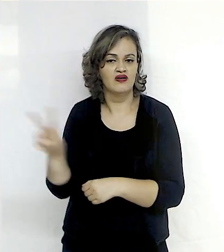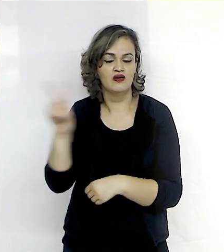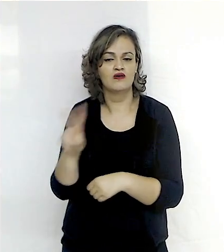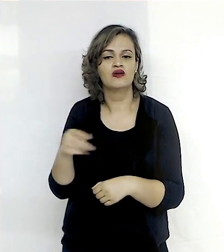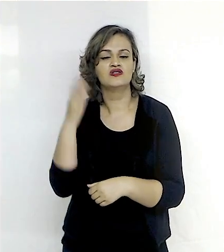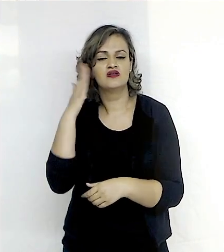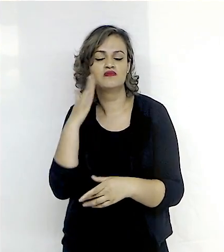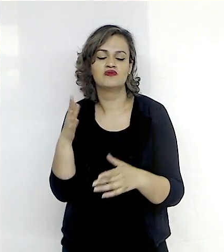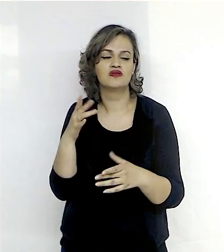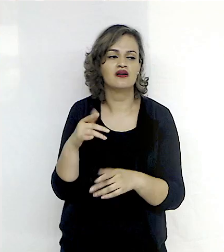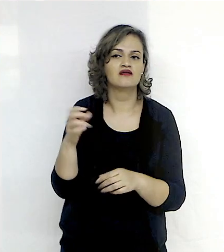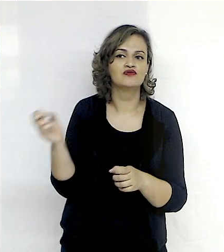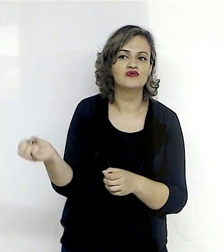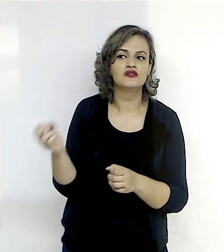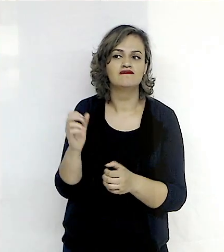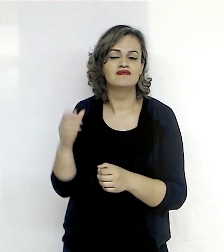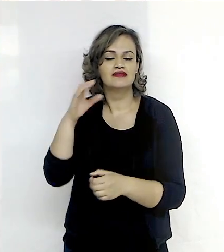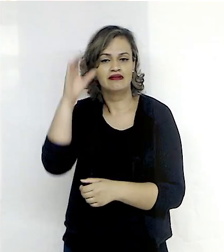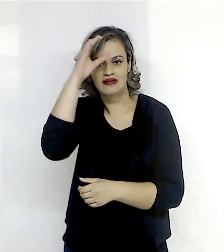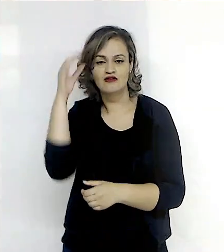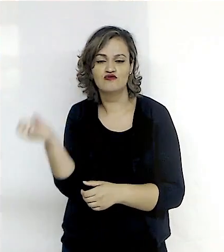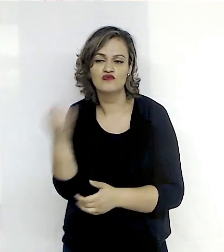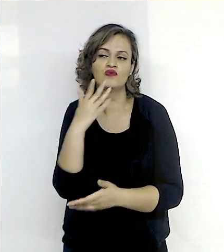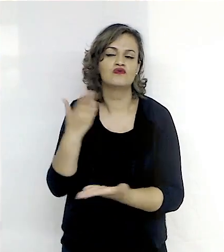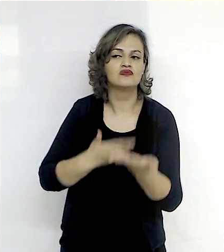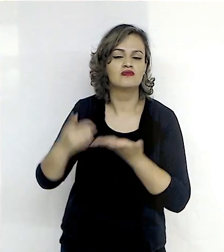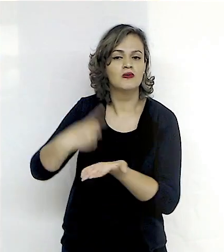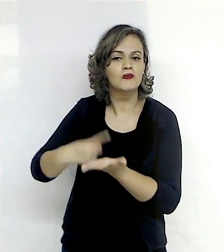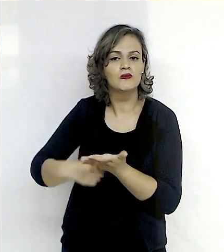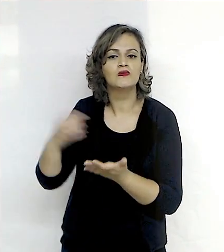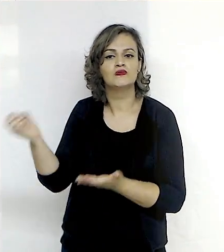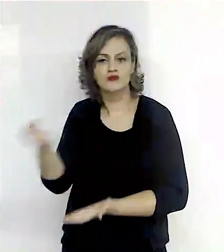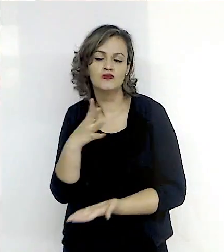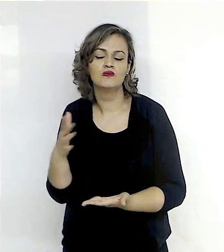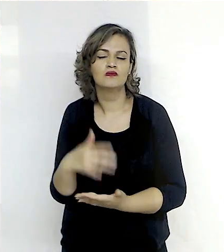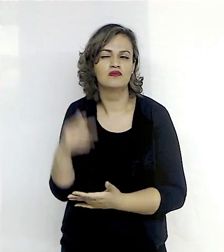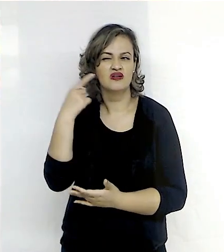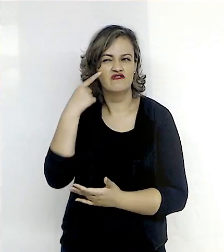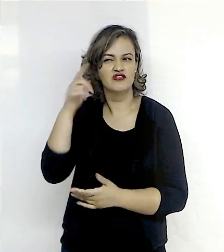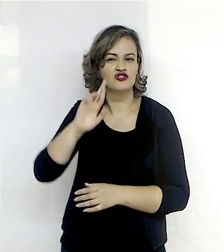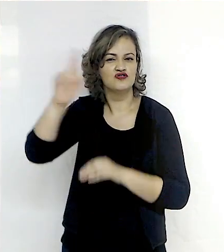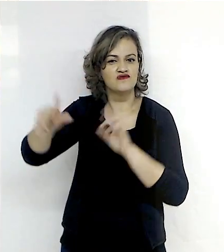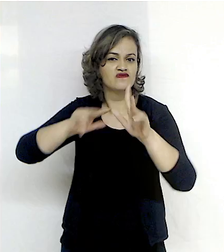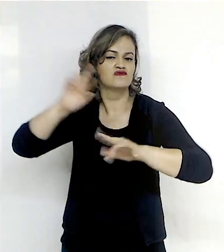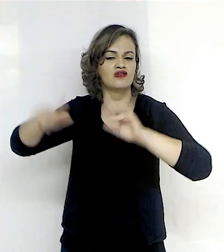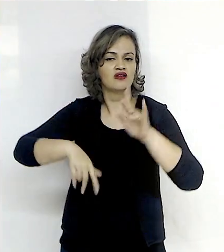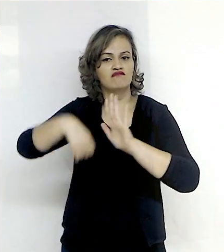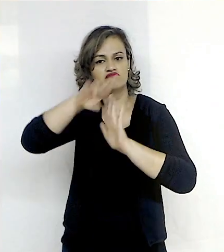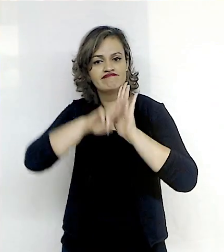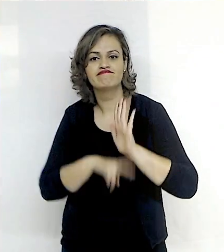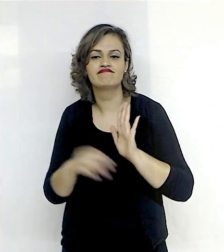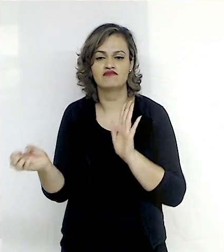buscar novos mercados, temos que negociar acordos que vão ampliar os horizontes e as condições regulatórias